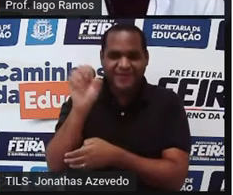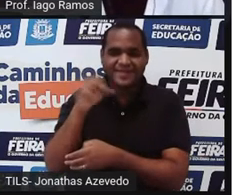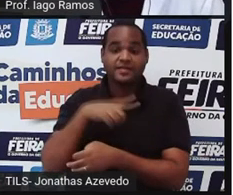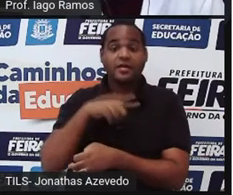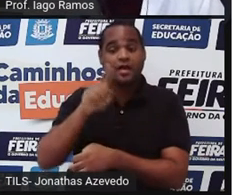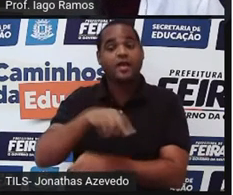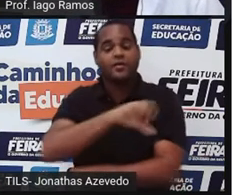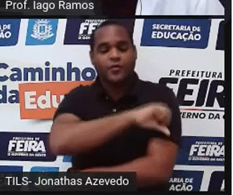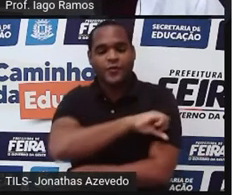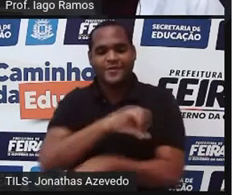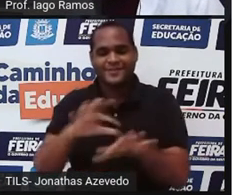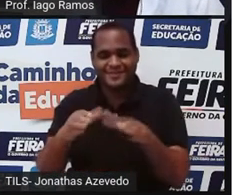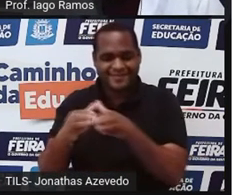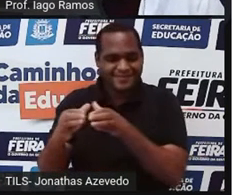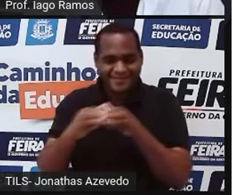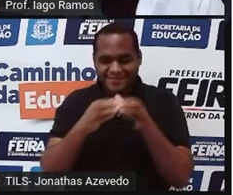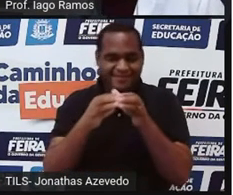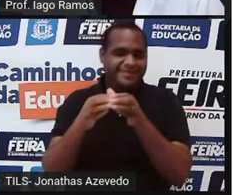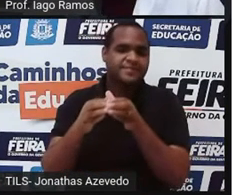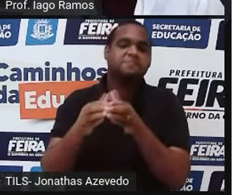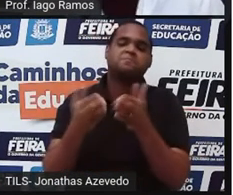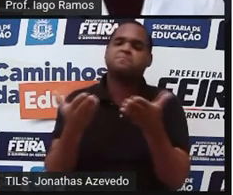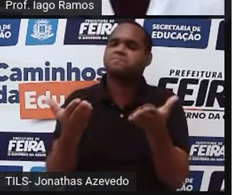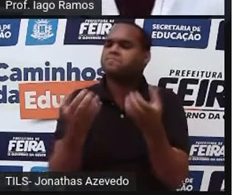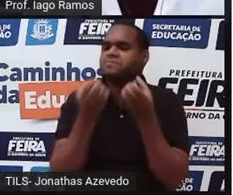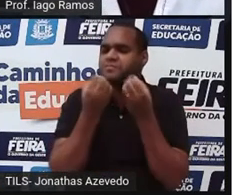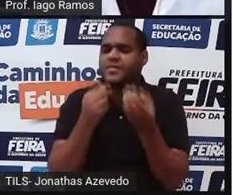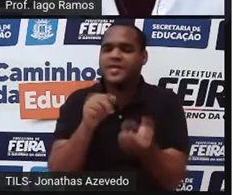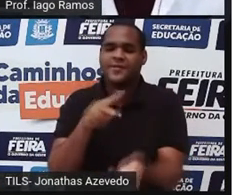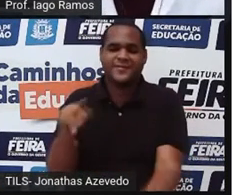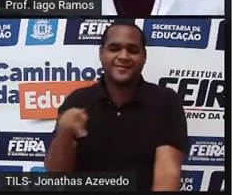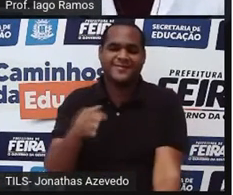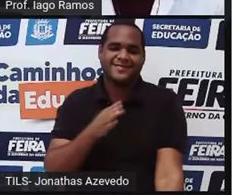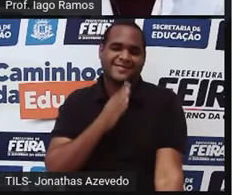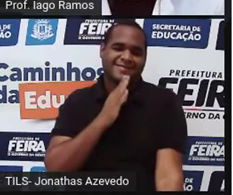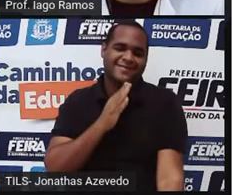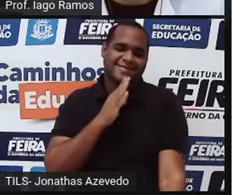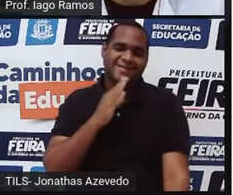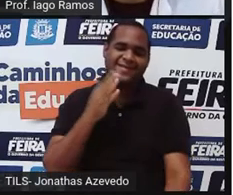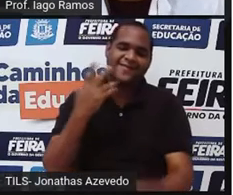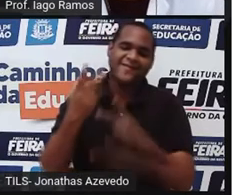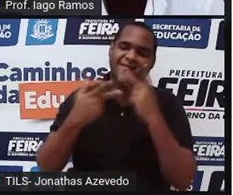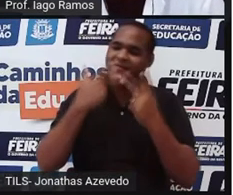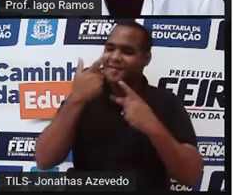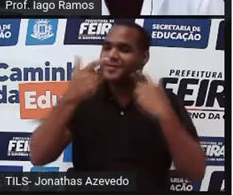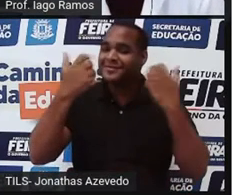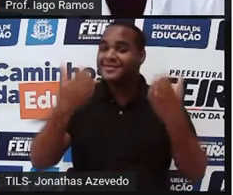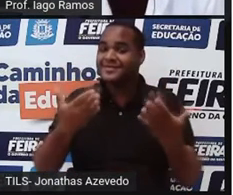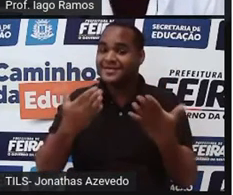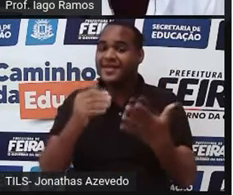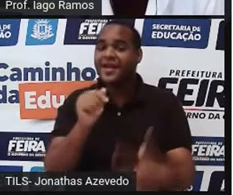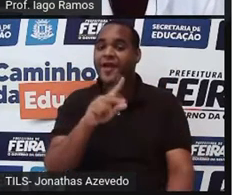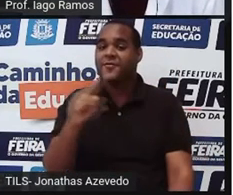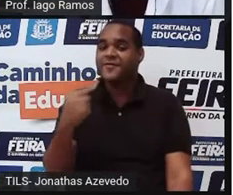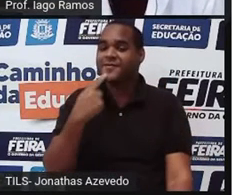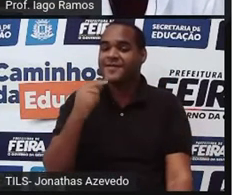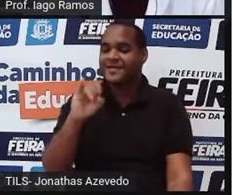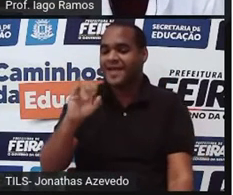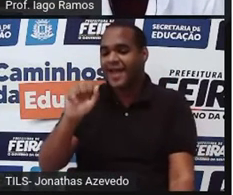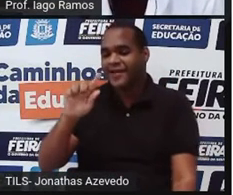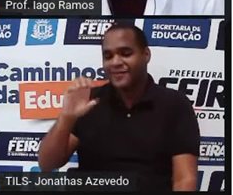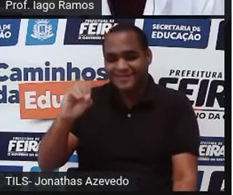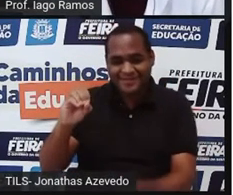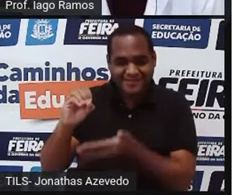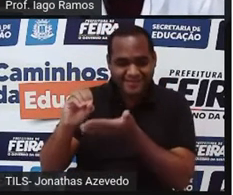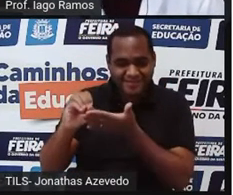nono ano. Certo? Bom, e esse professor aqui, falastrão, é o professor Iago Ramos, que vem lá da